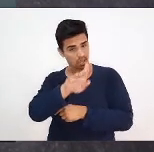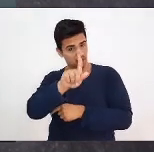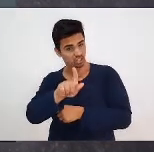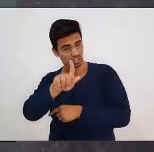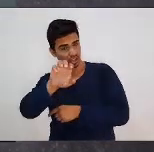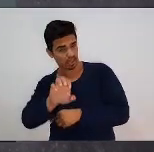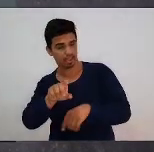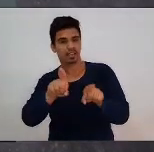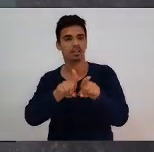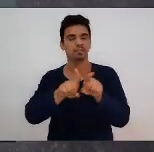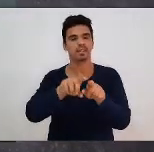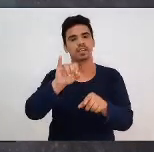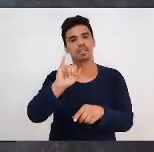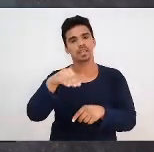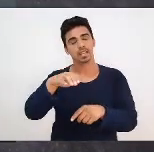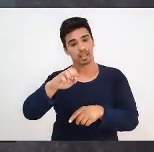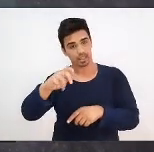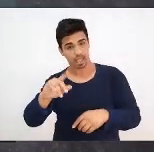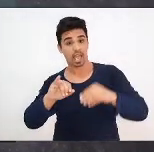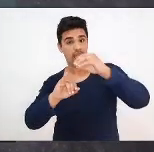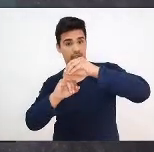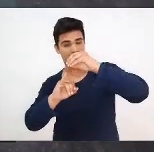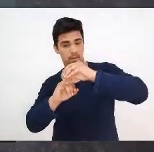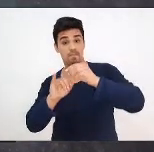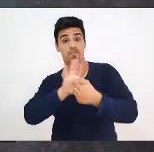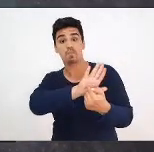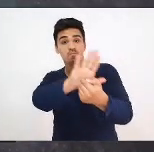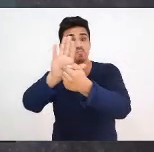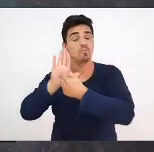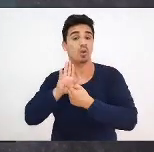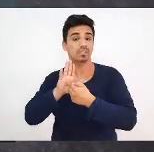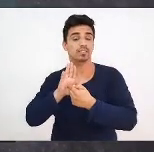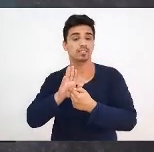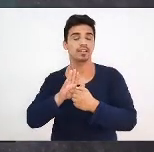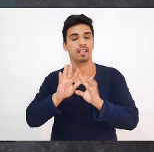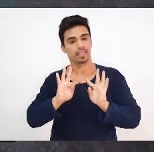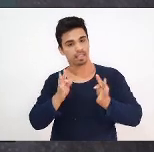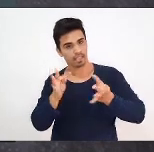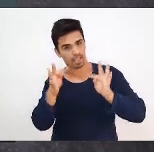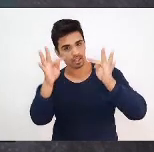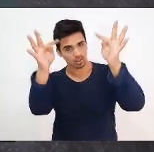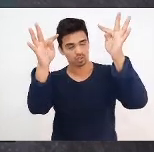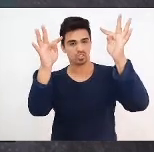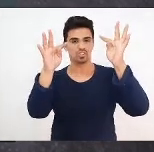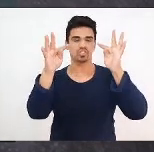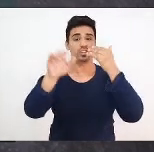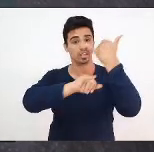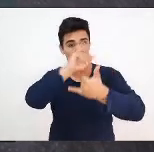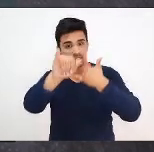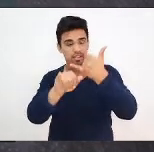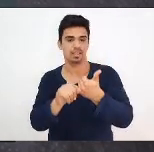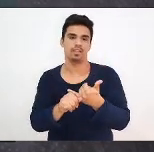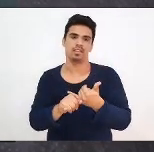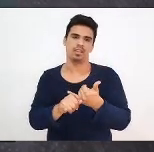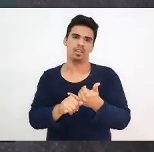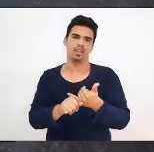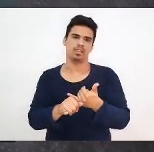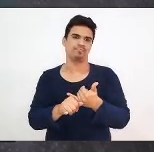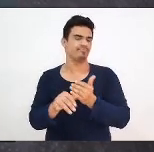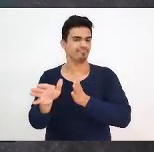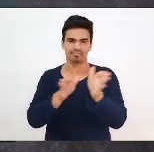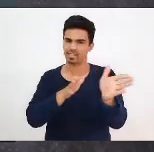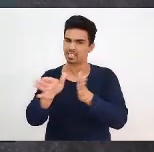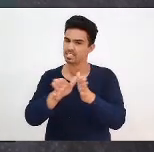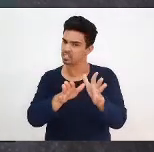mostrando que as tecnologias e a internet não são acessíveis a todos no Brasil,